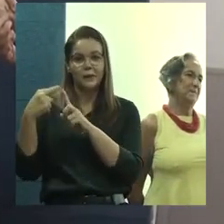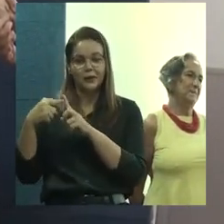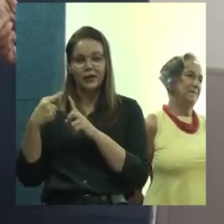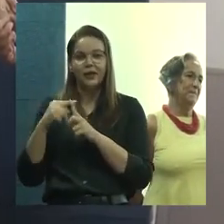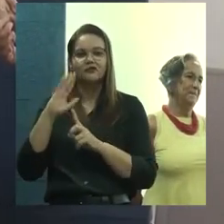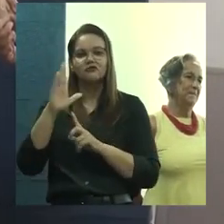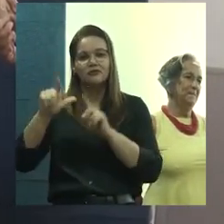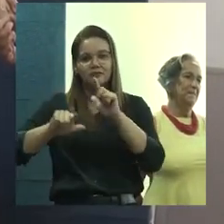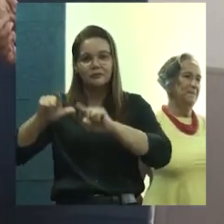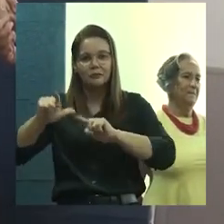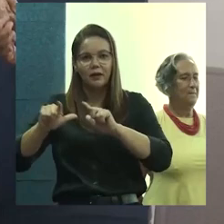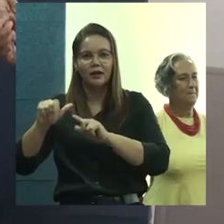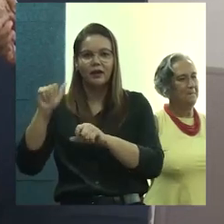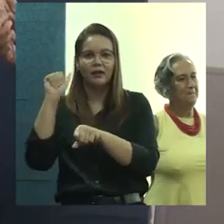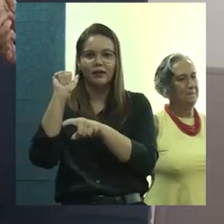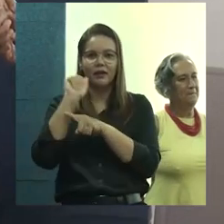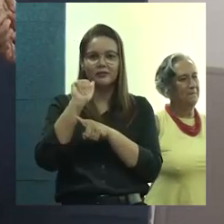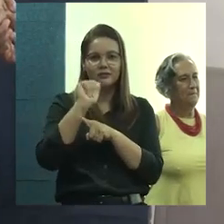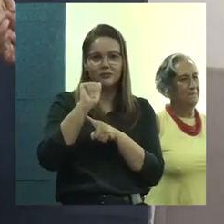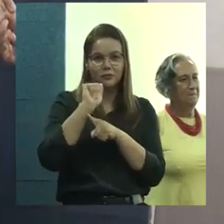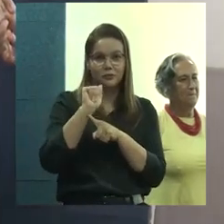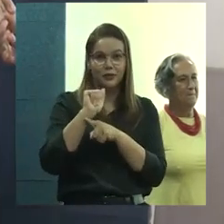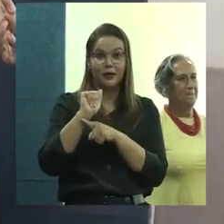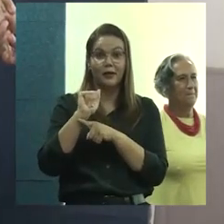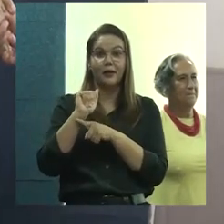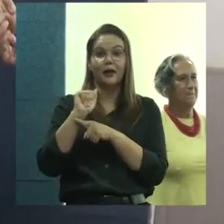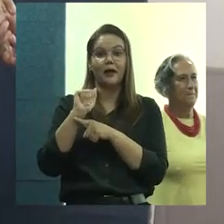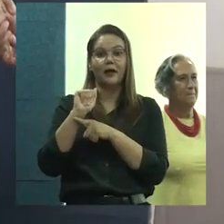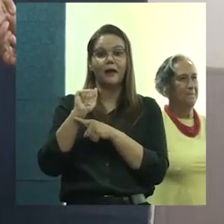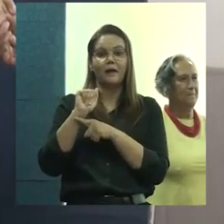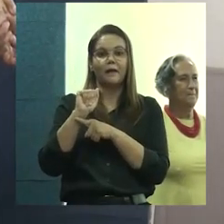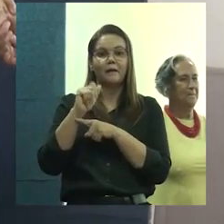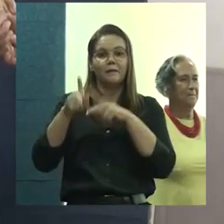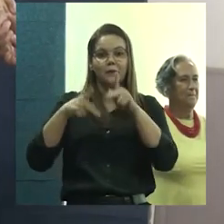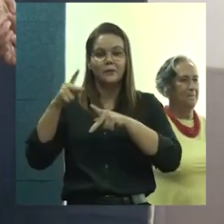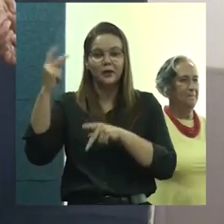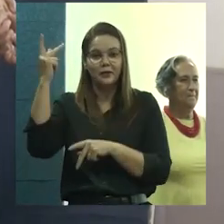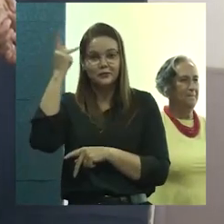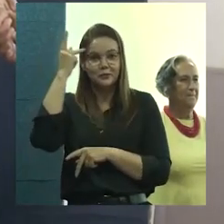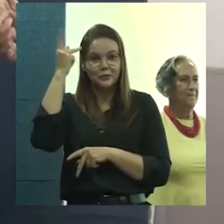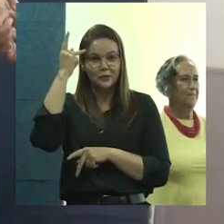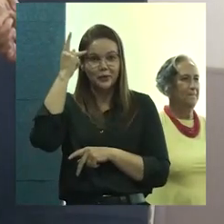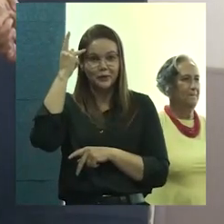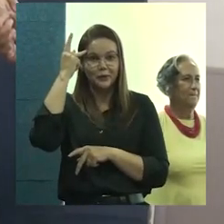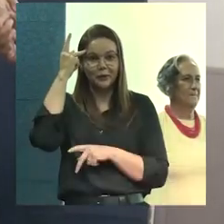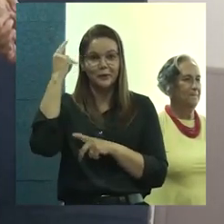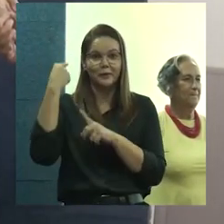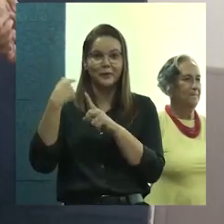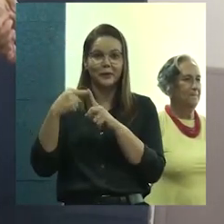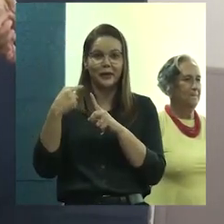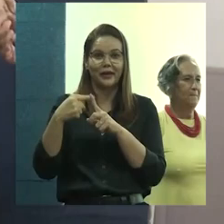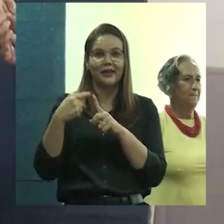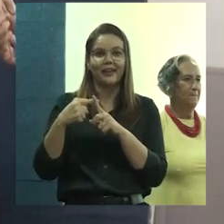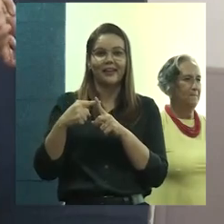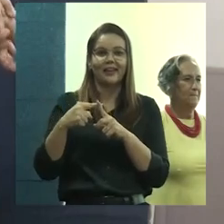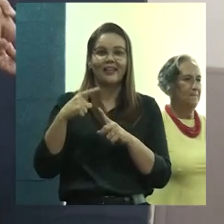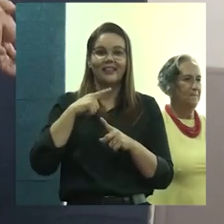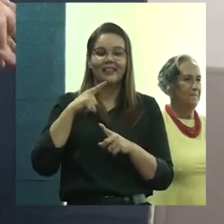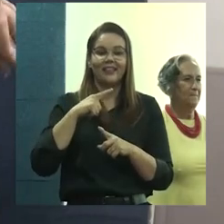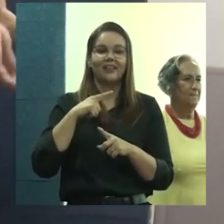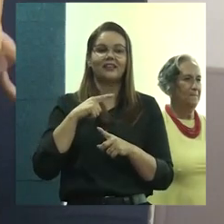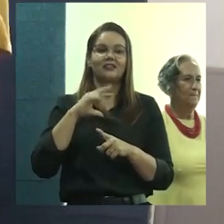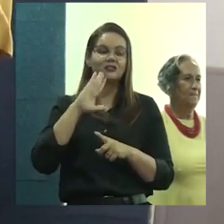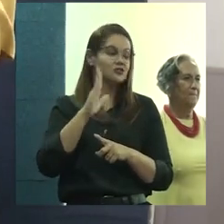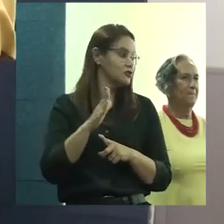em São Paulo, depois fui trabalhar em gestão pública. E depois vim aqui dar aula e, para mim,